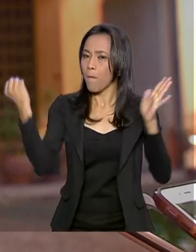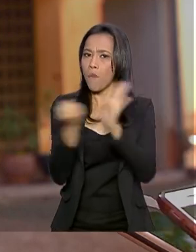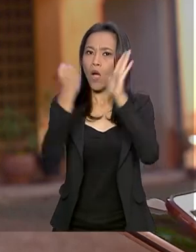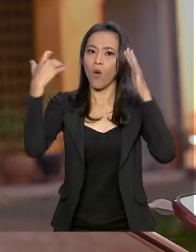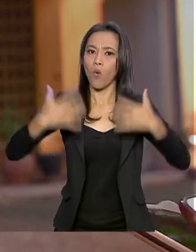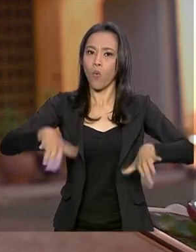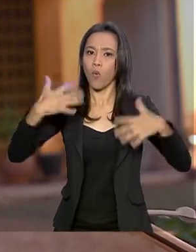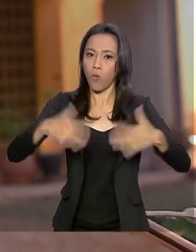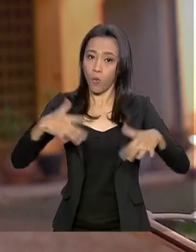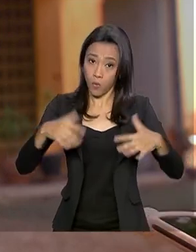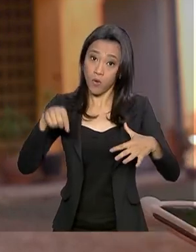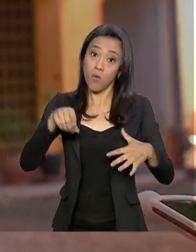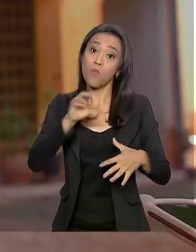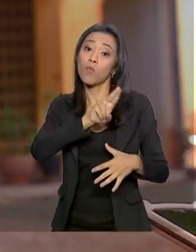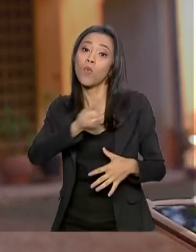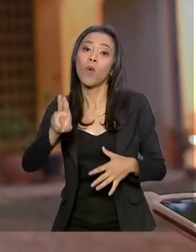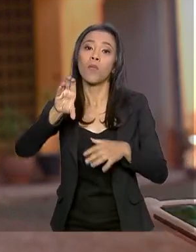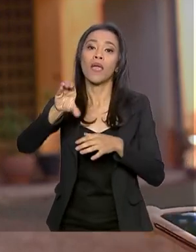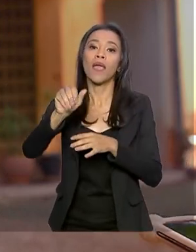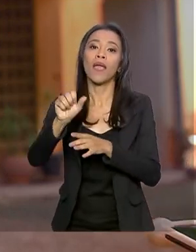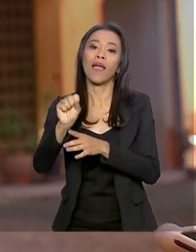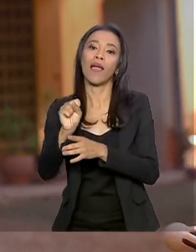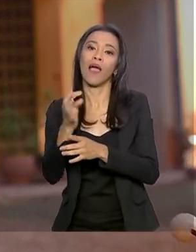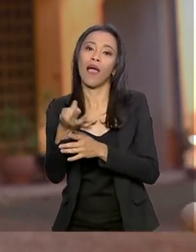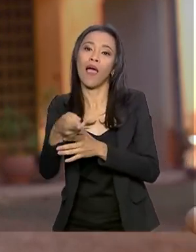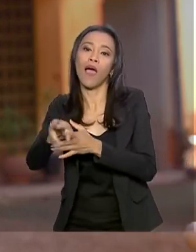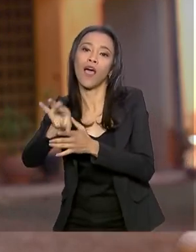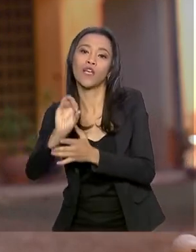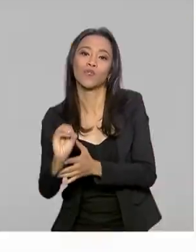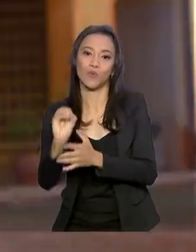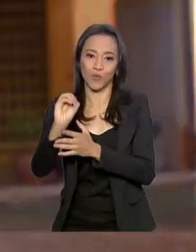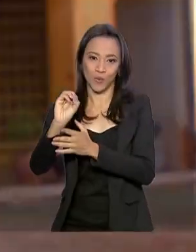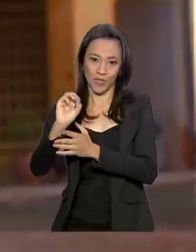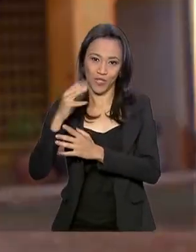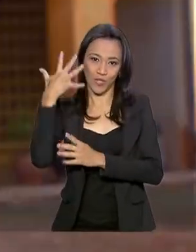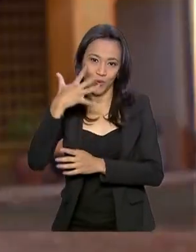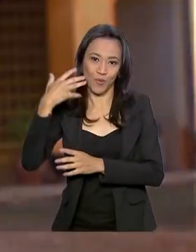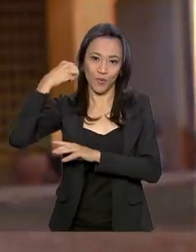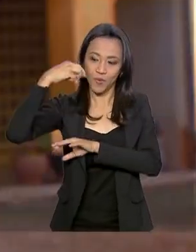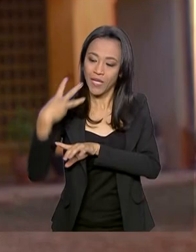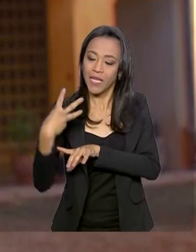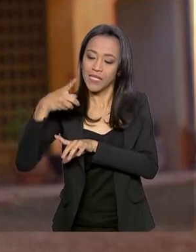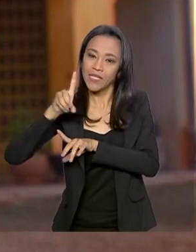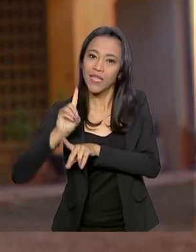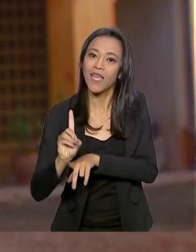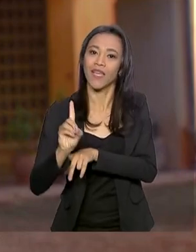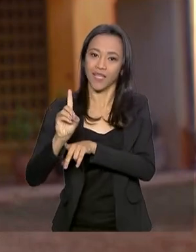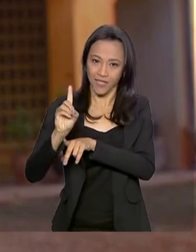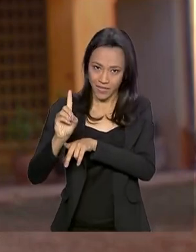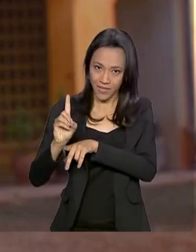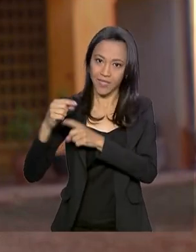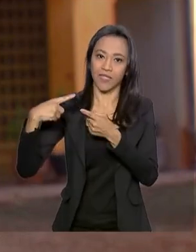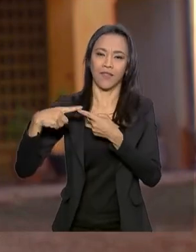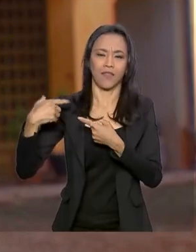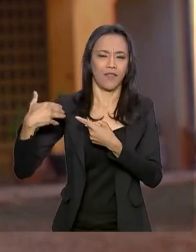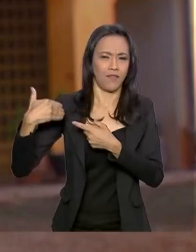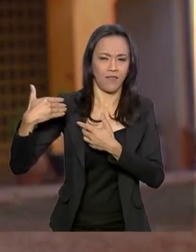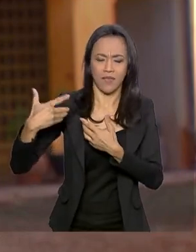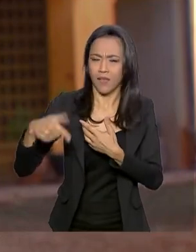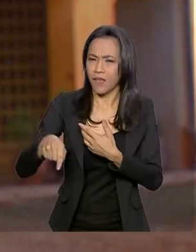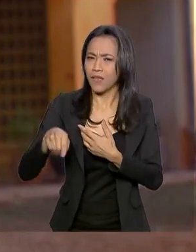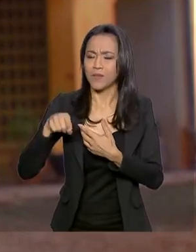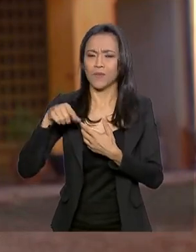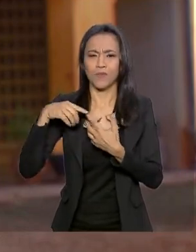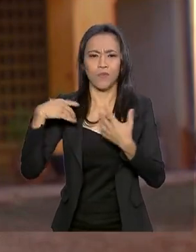do chanceler Araújo Castro, por exemplo, o chamado discurso dos 3Ds, desarmamento, descolonização e desenvolvimento, ganha